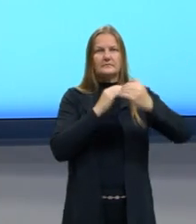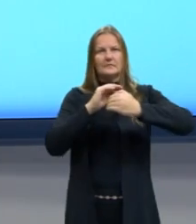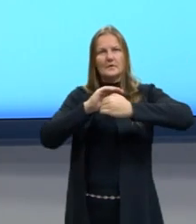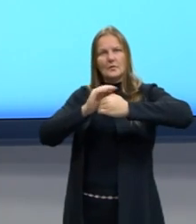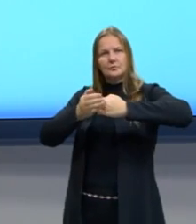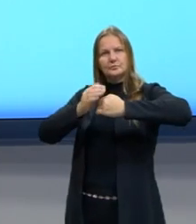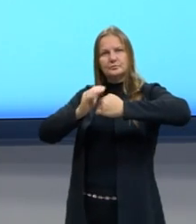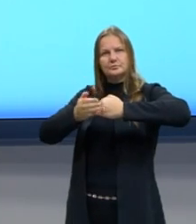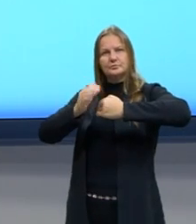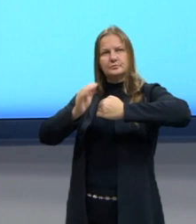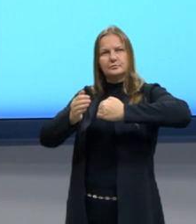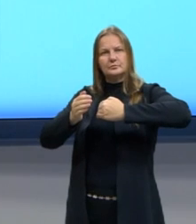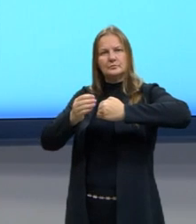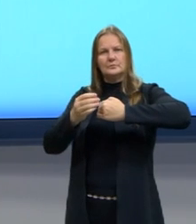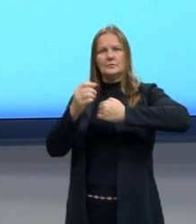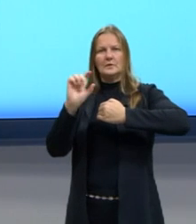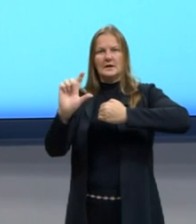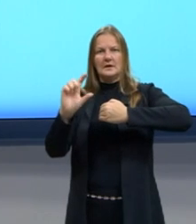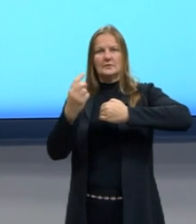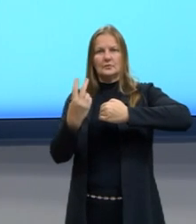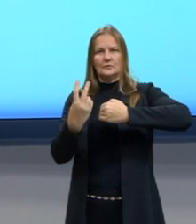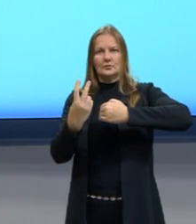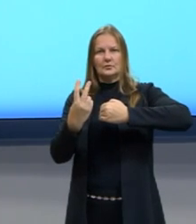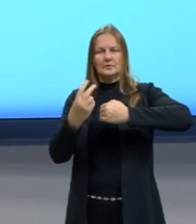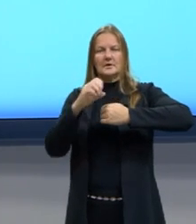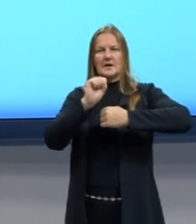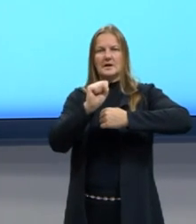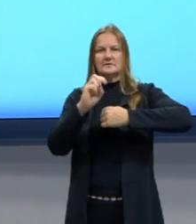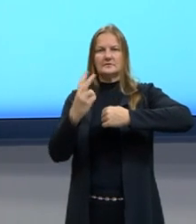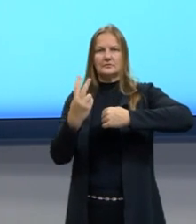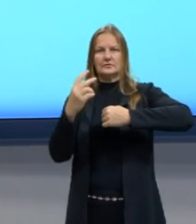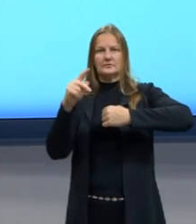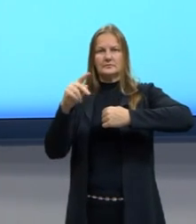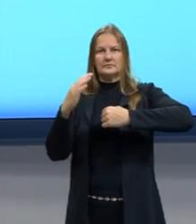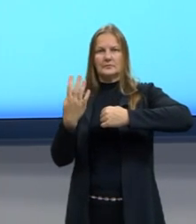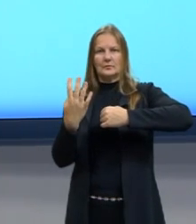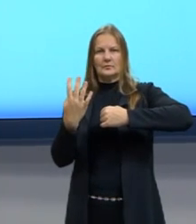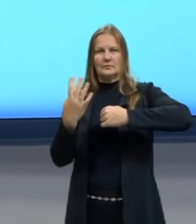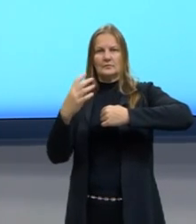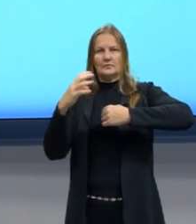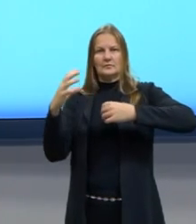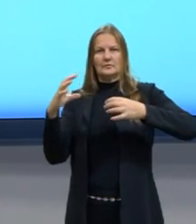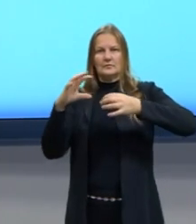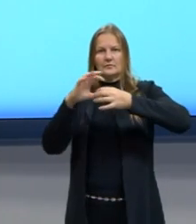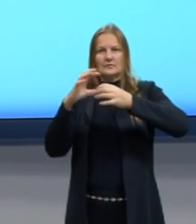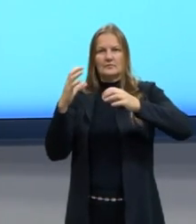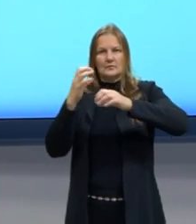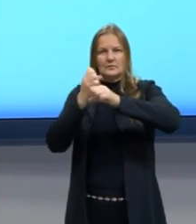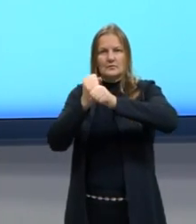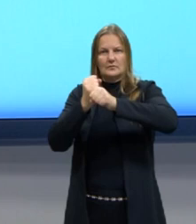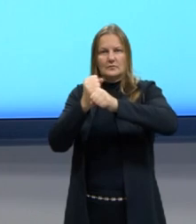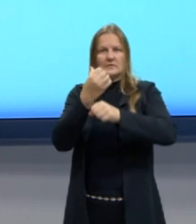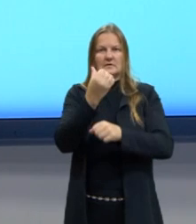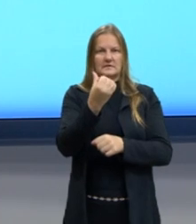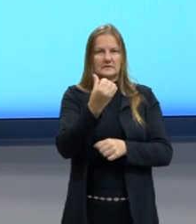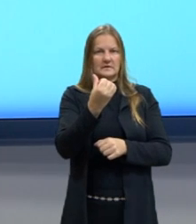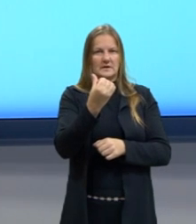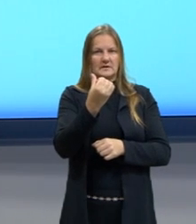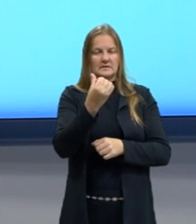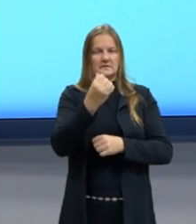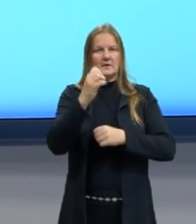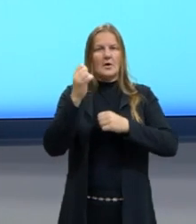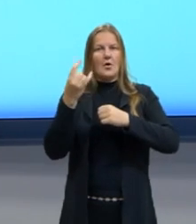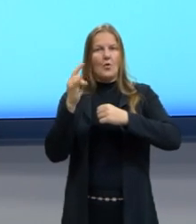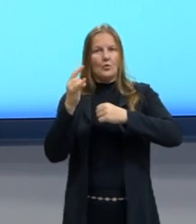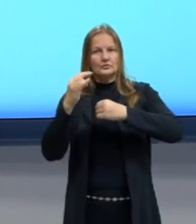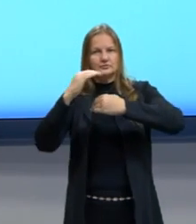2, seria o L, ele tem S2, P4. Então, tem 2 mais 4, 6 elétrons nessa